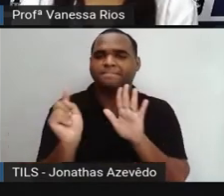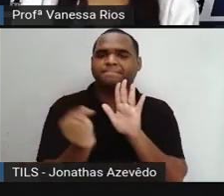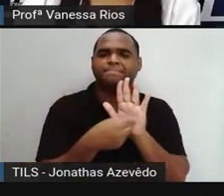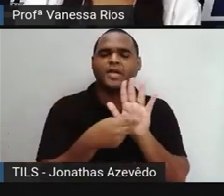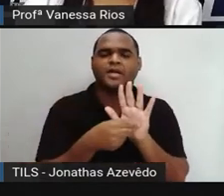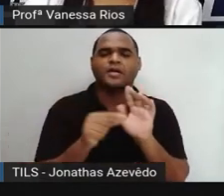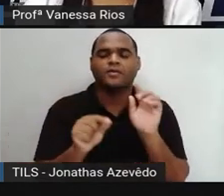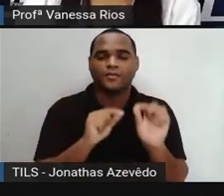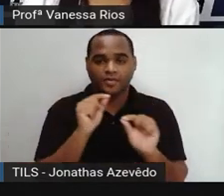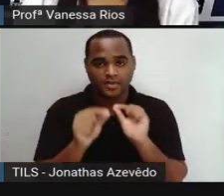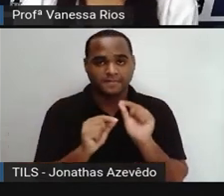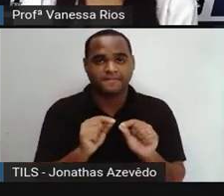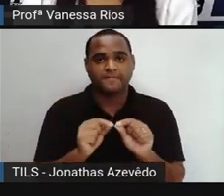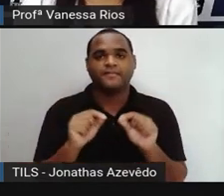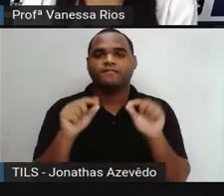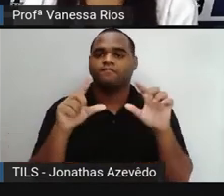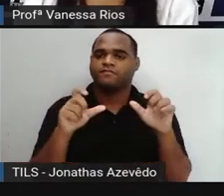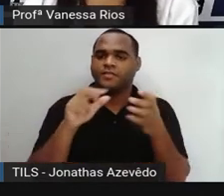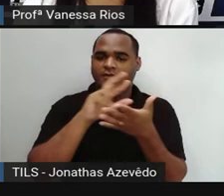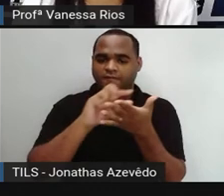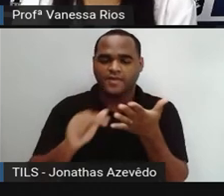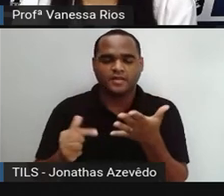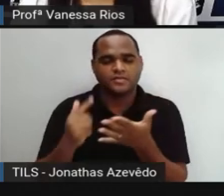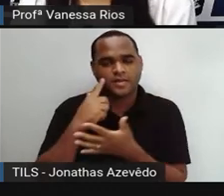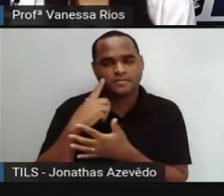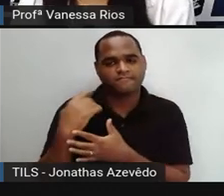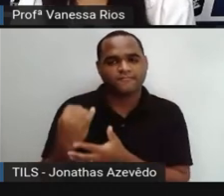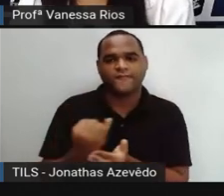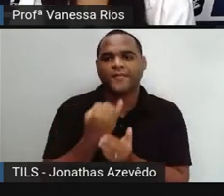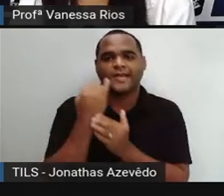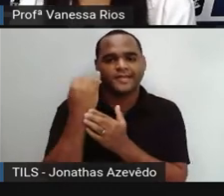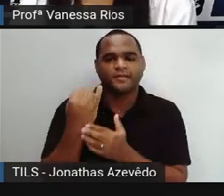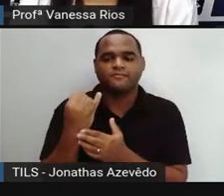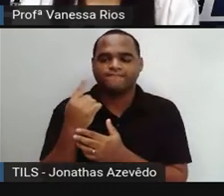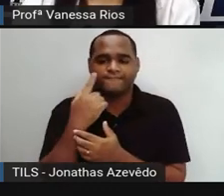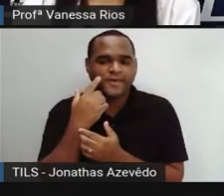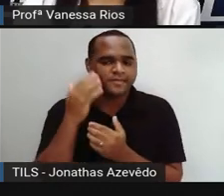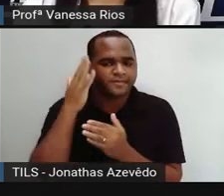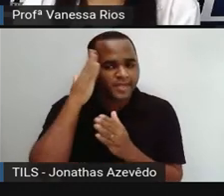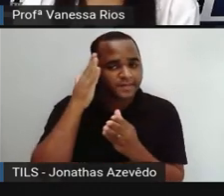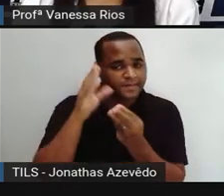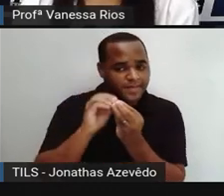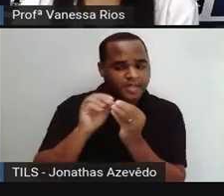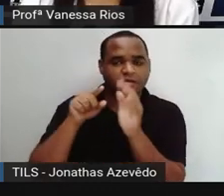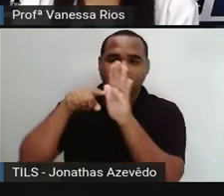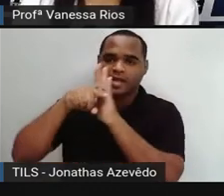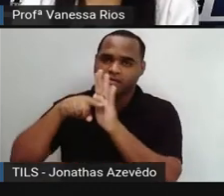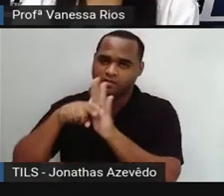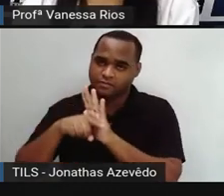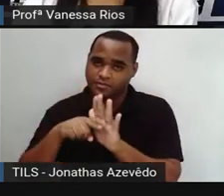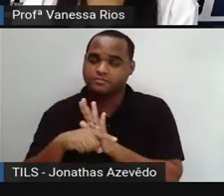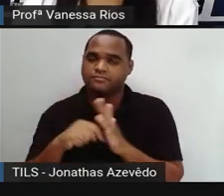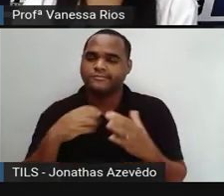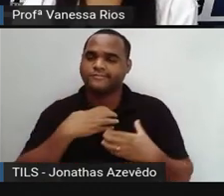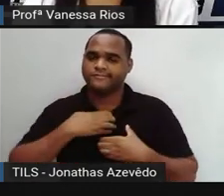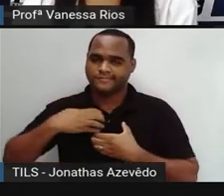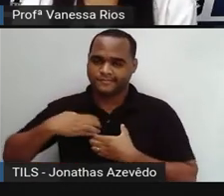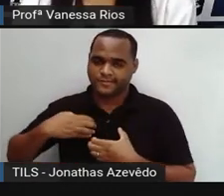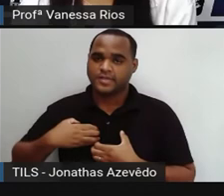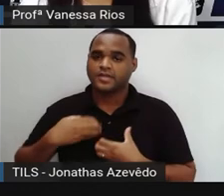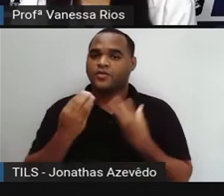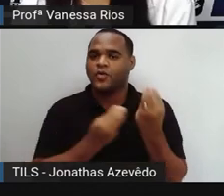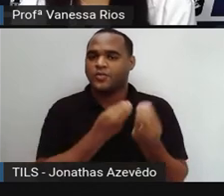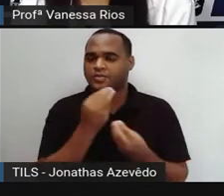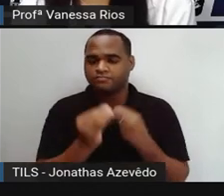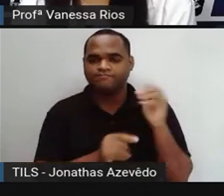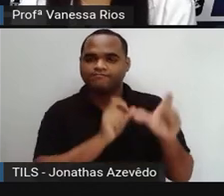de repassar suas observações, impressões, análises e sensações a respeito das